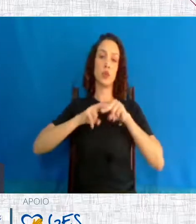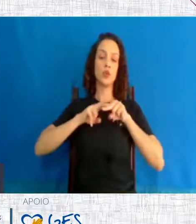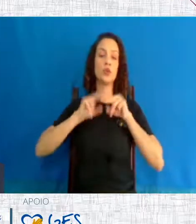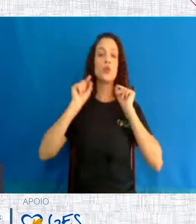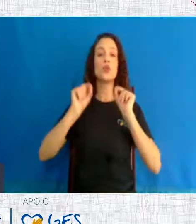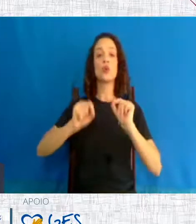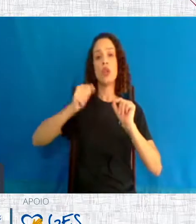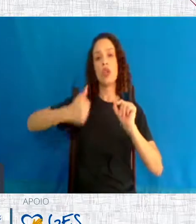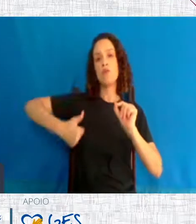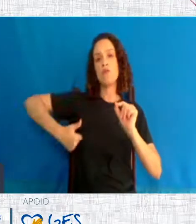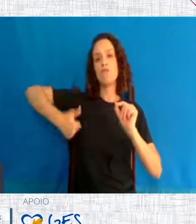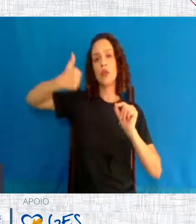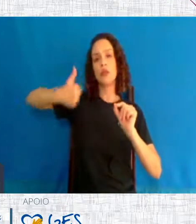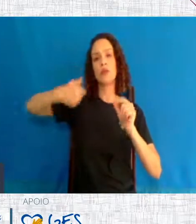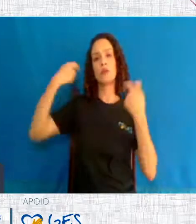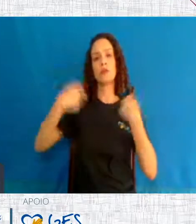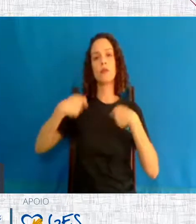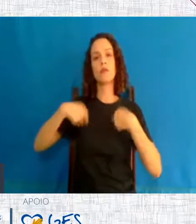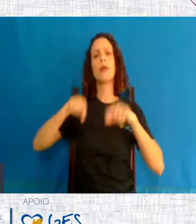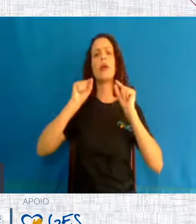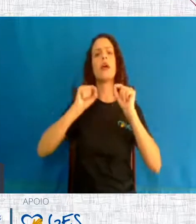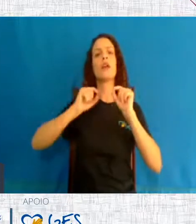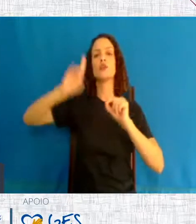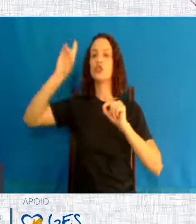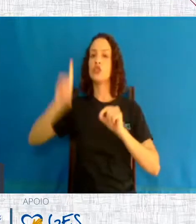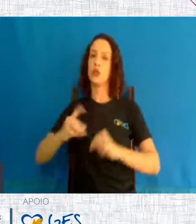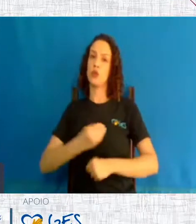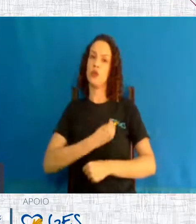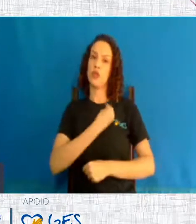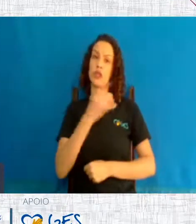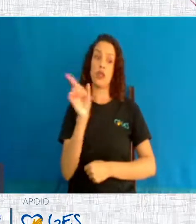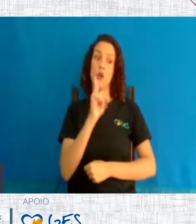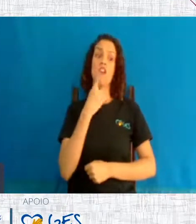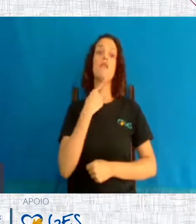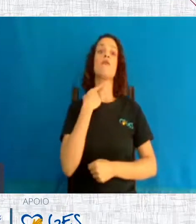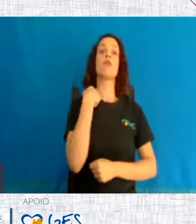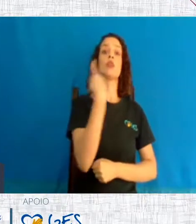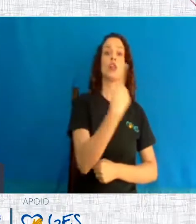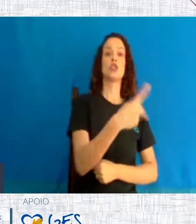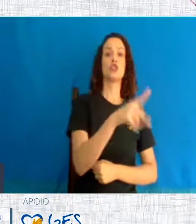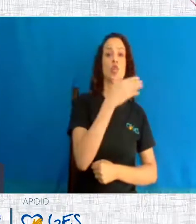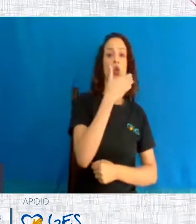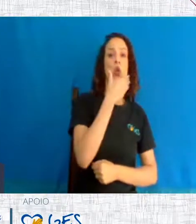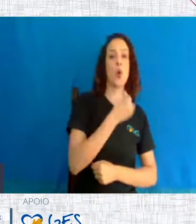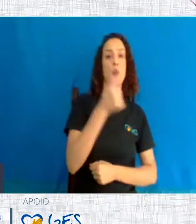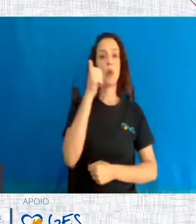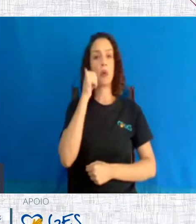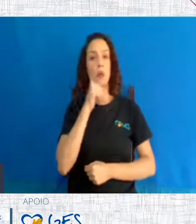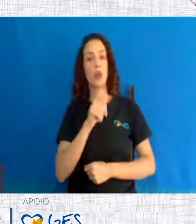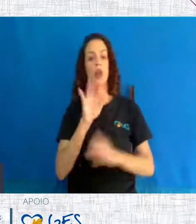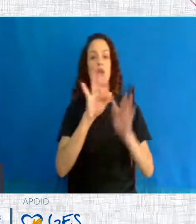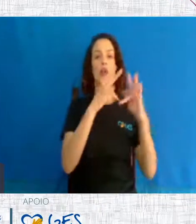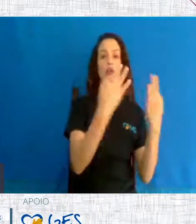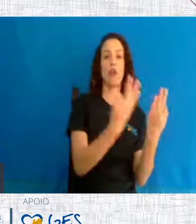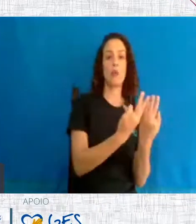prevalecer é o direito à vida, e não a vontade da pessoa, do homem, da mulher, da família, do patrão.